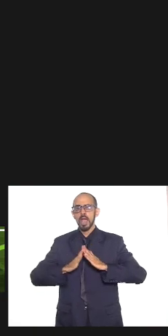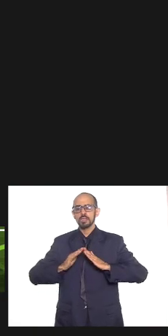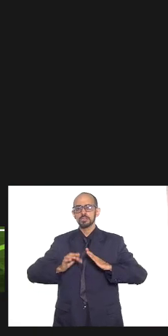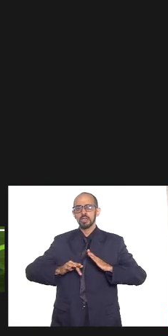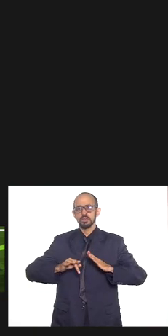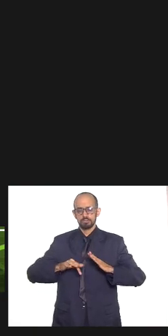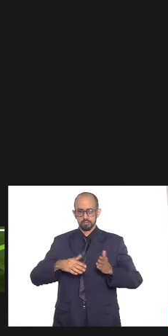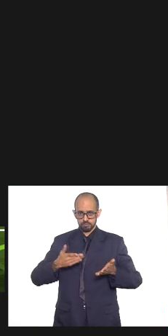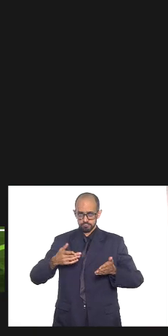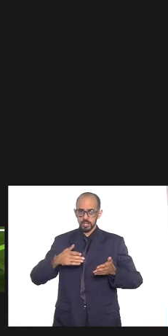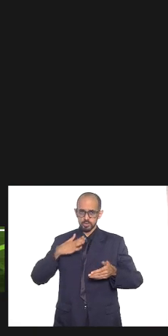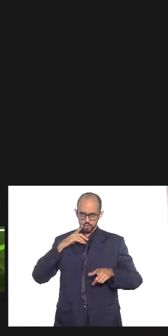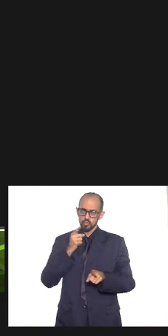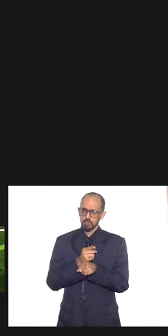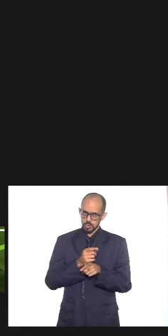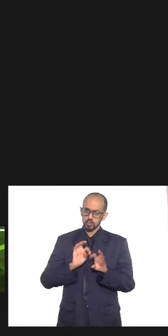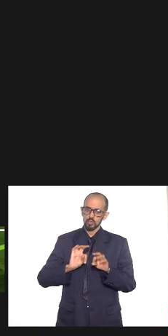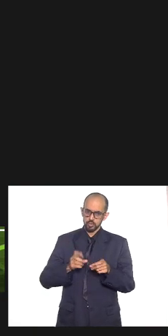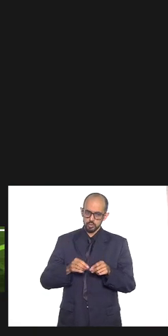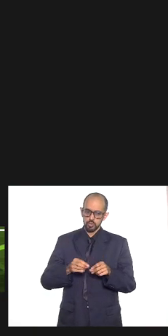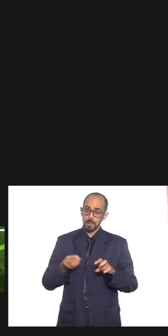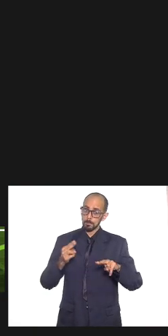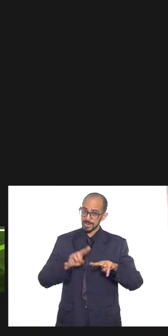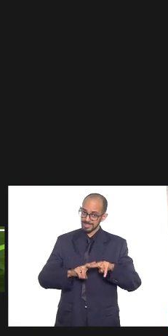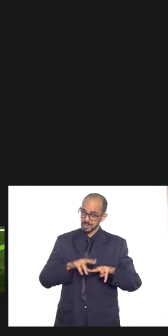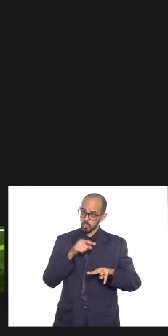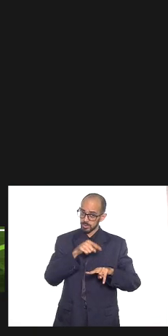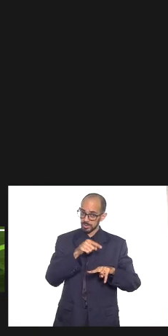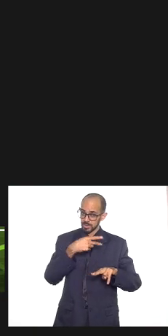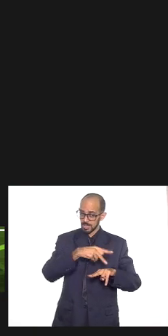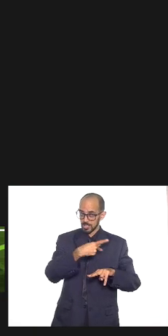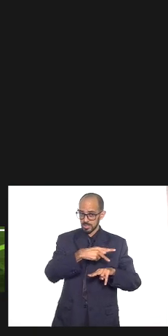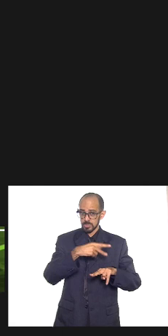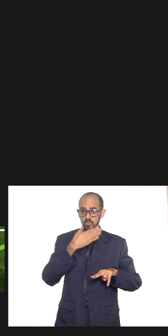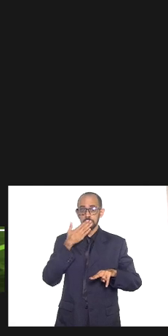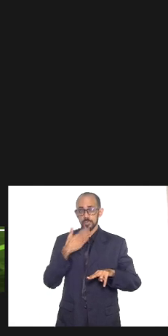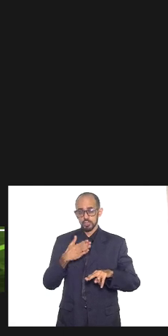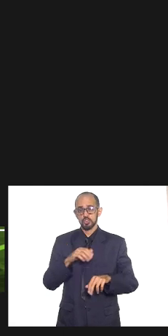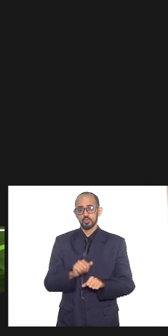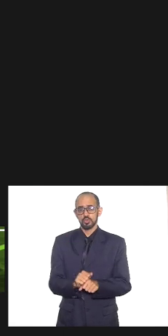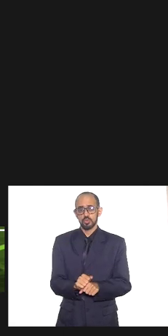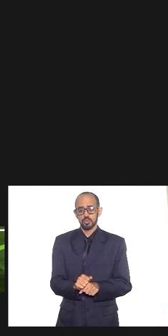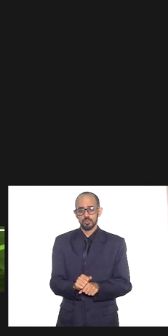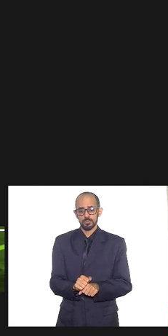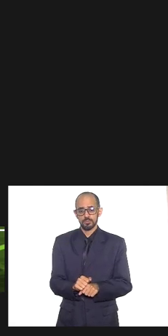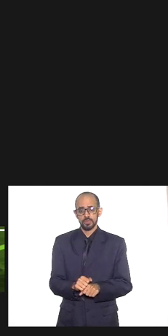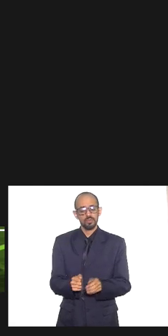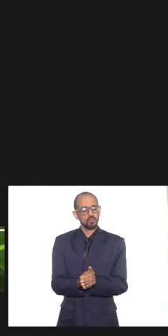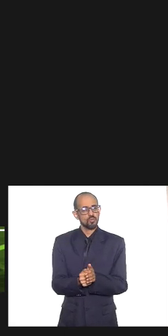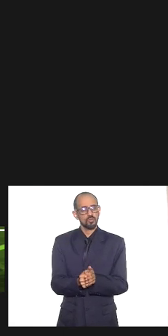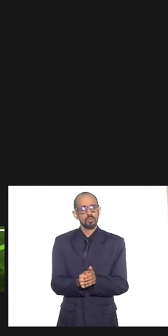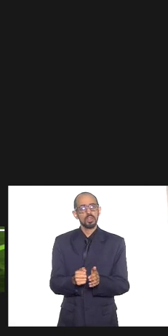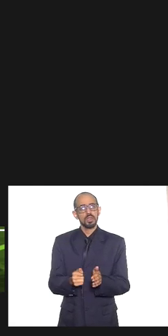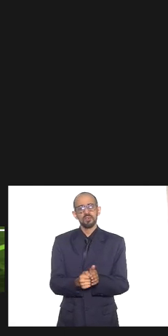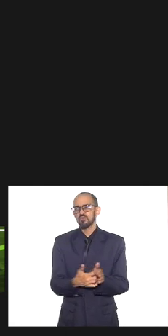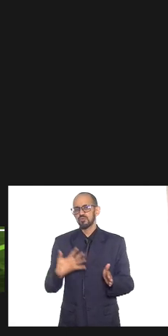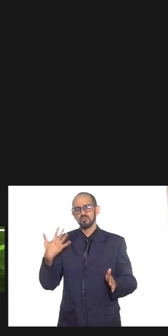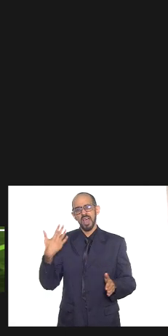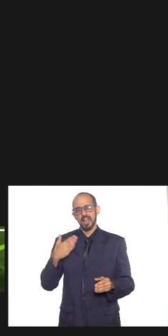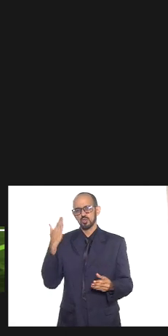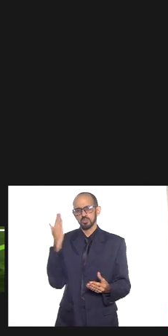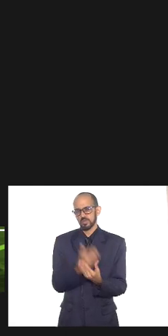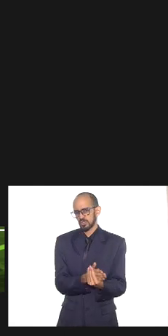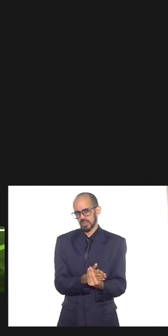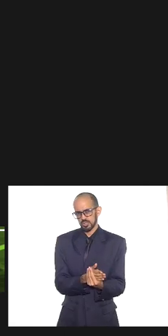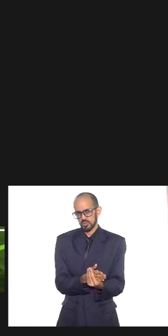havia voltado o movimento a prisão dessas pessoas todas foi requerida em mais de um inquérito então as ações